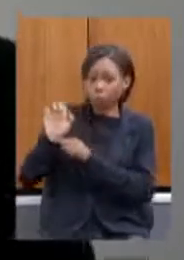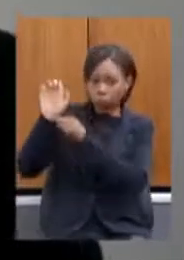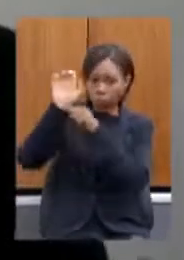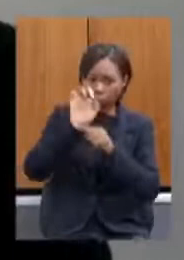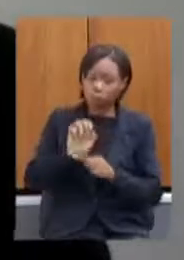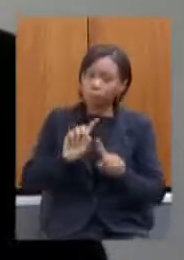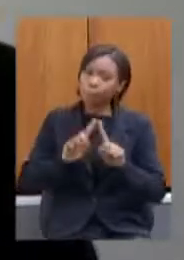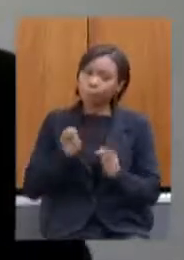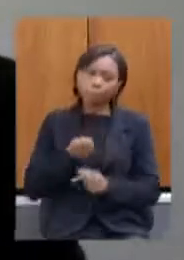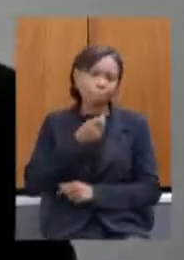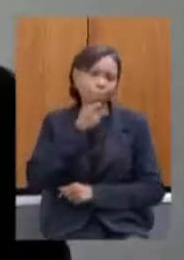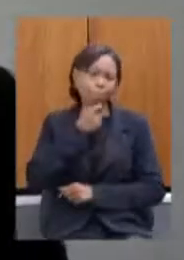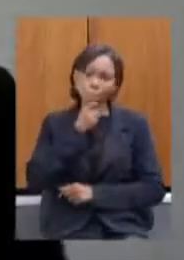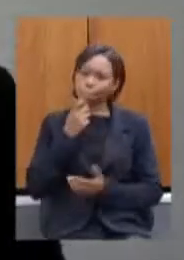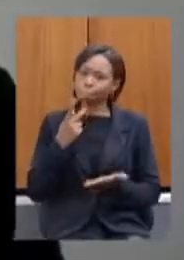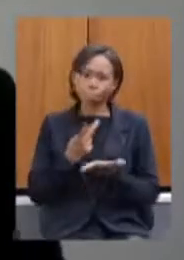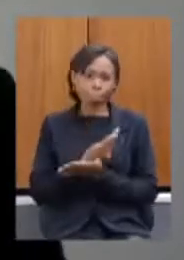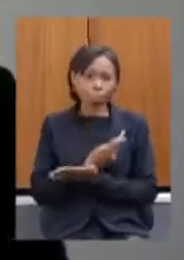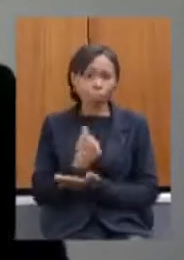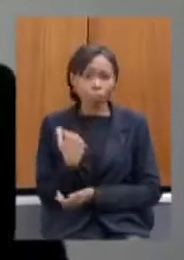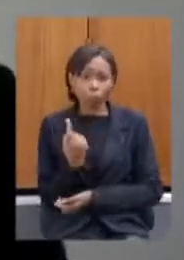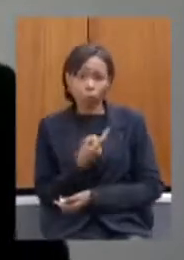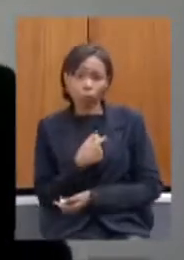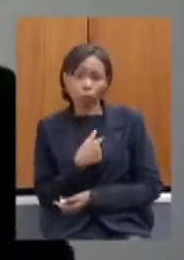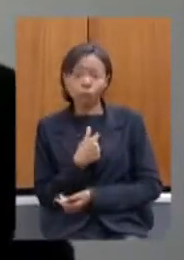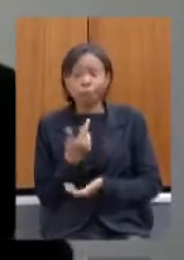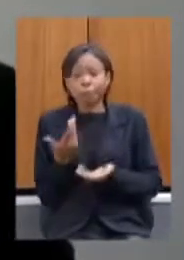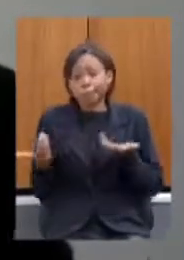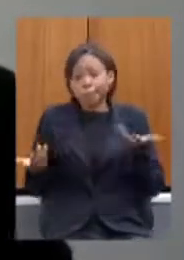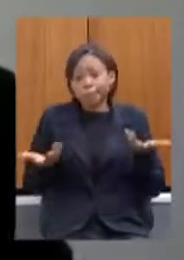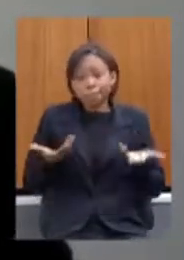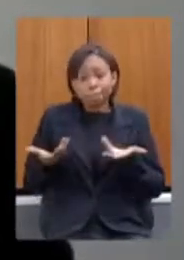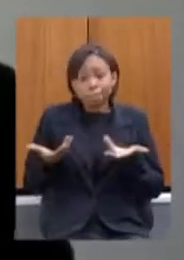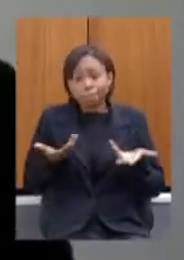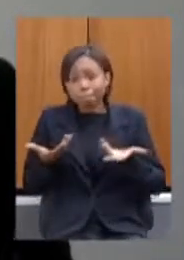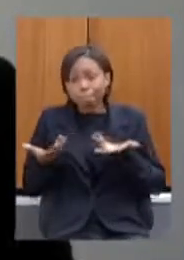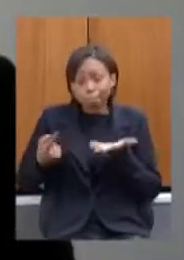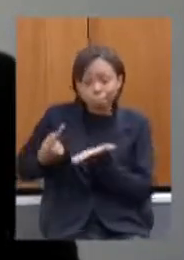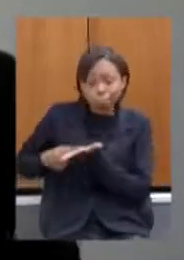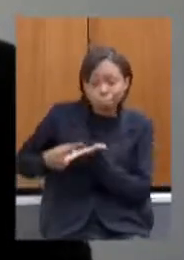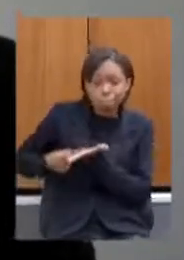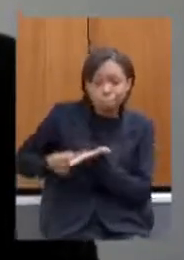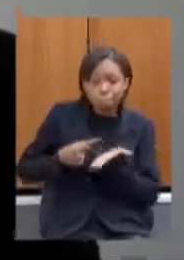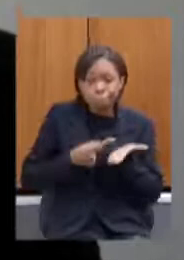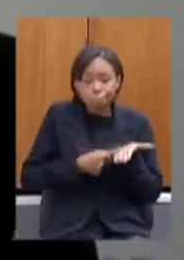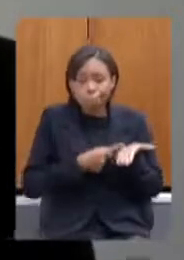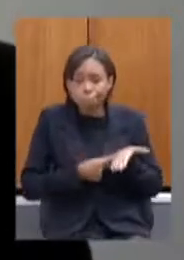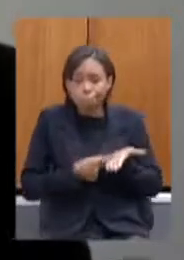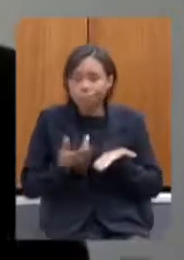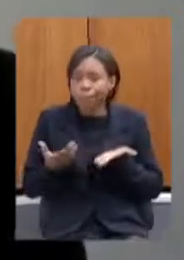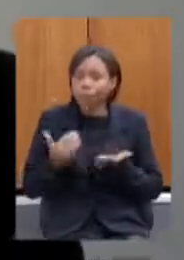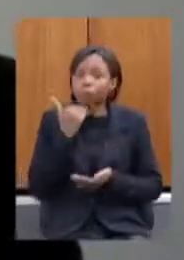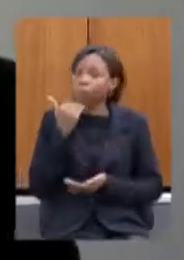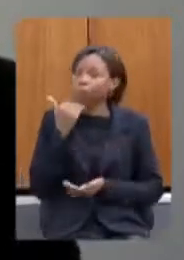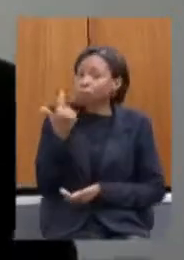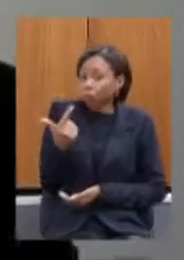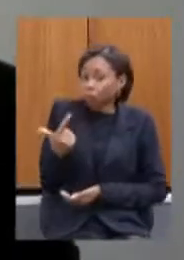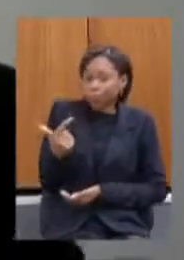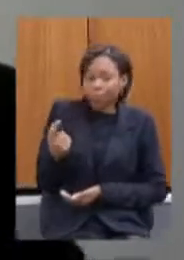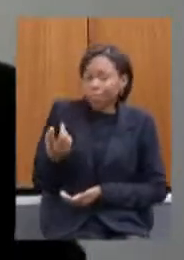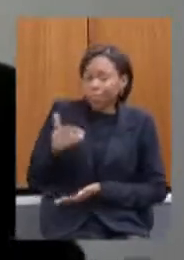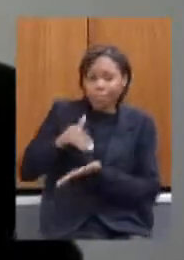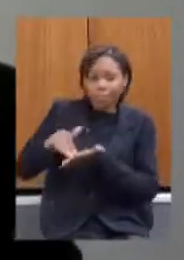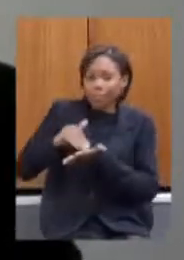não acontecer deputado nós ficaríamos à mercê dessa negociação não tem nenhum secretário de fazenda que